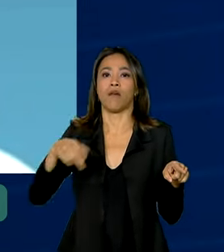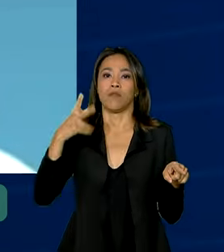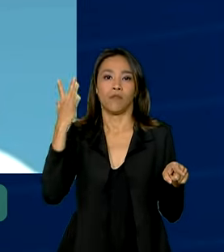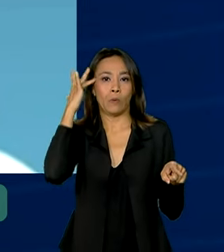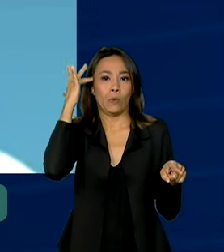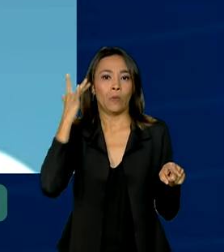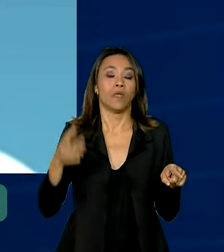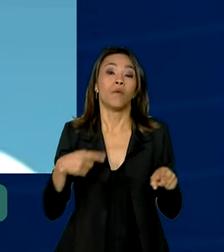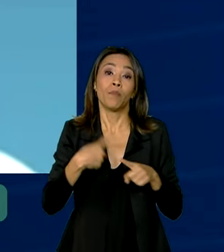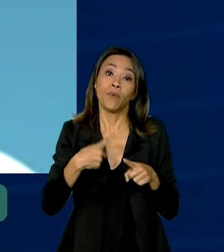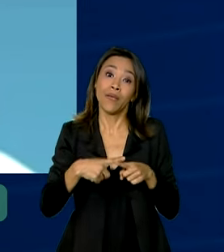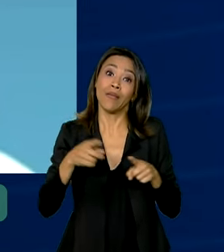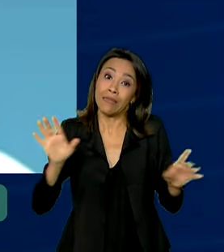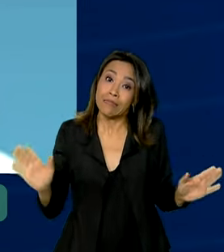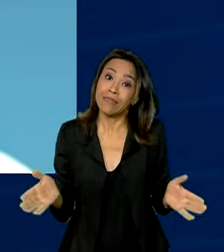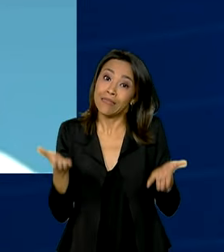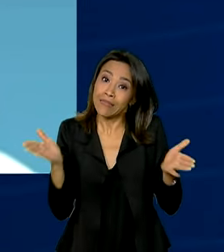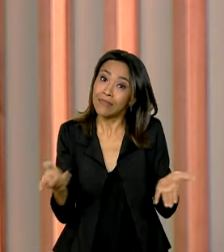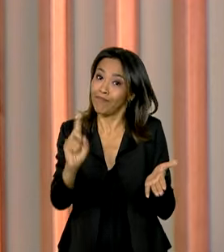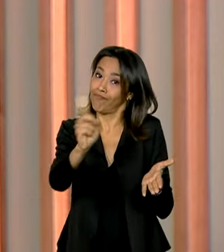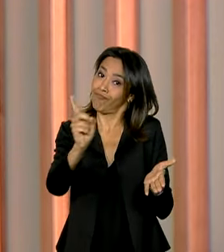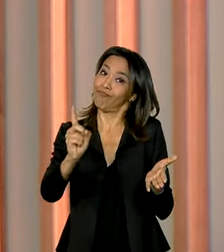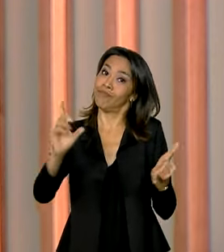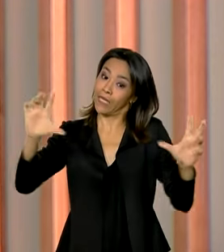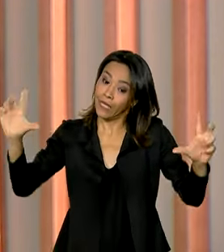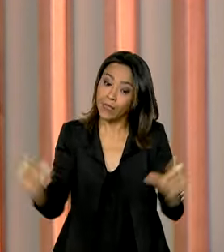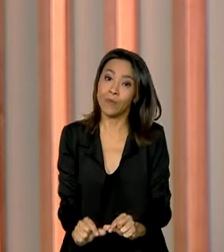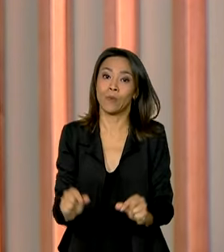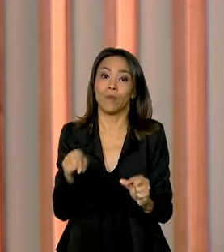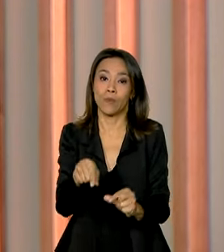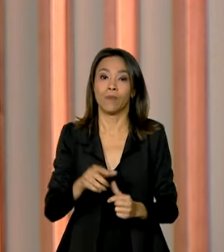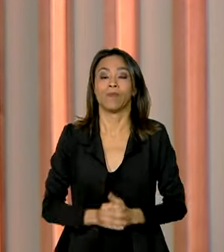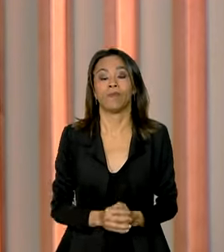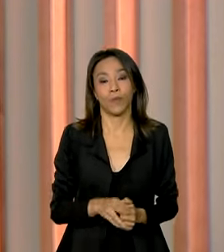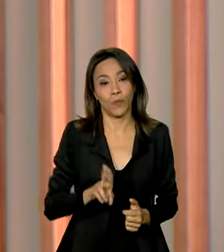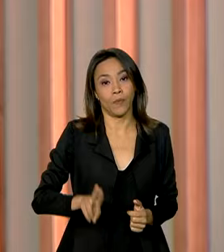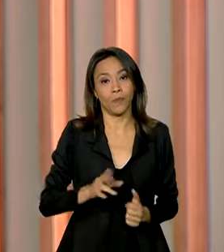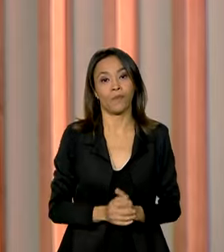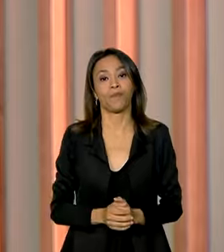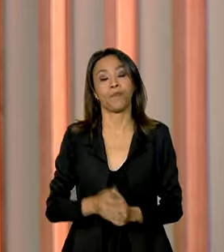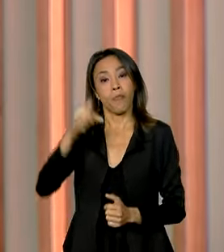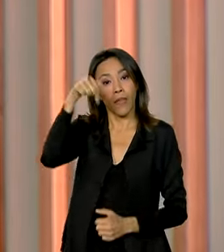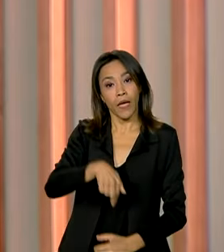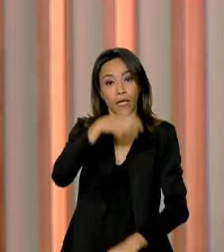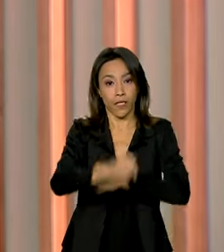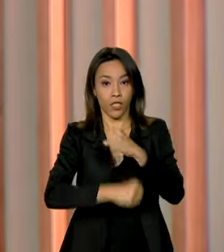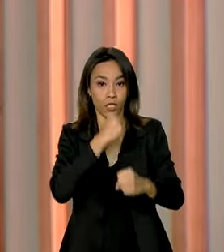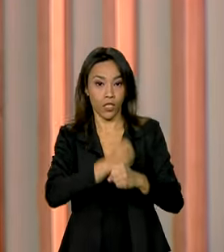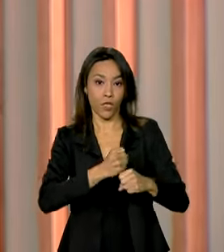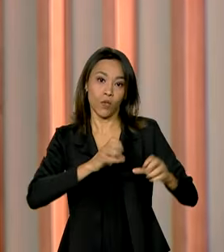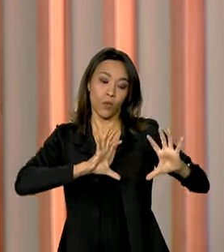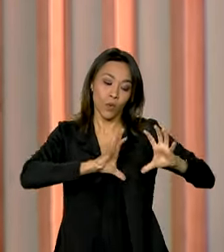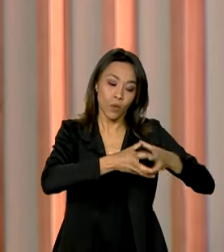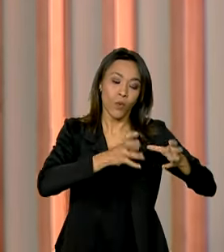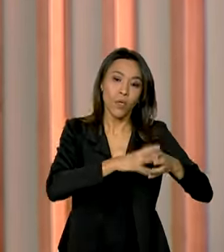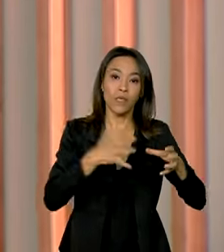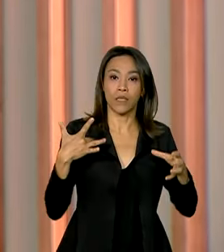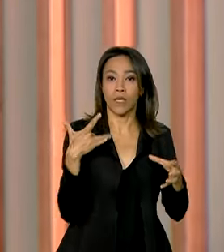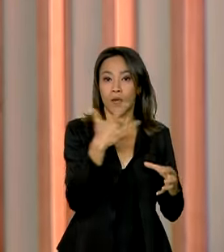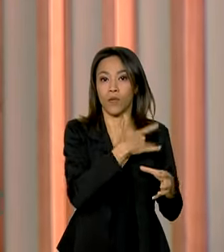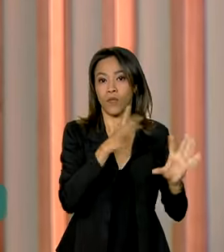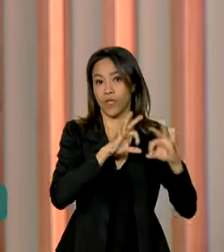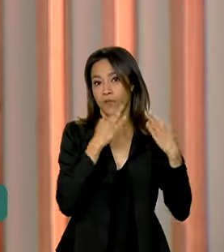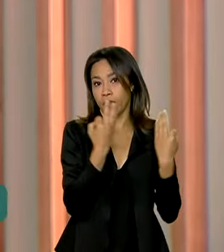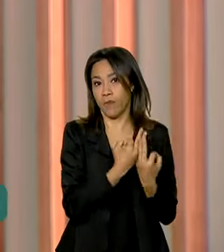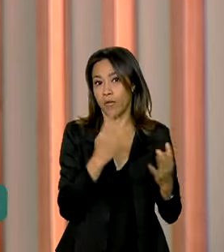de desestimular e mesmo inibir o seu uso. Este ano, o Saúde da Família completa 30 anos. Nesse